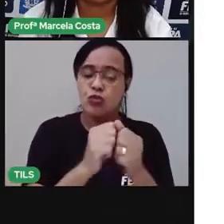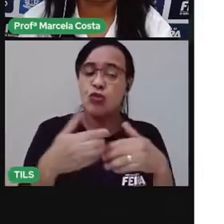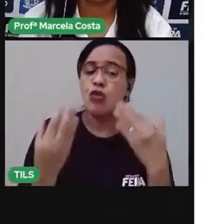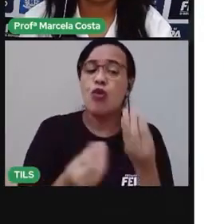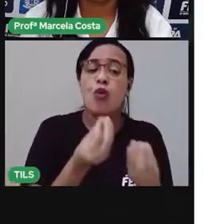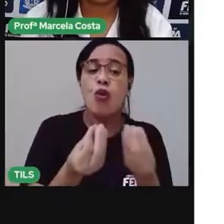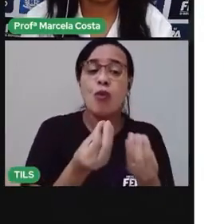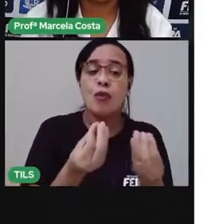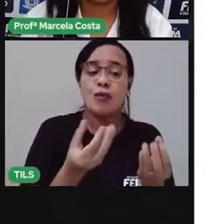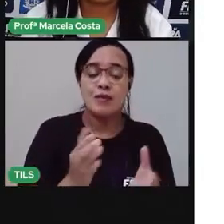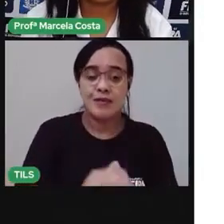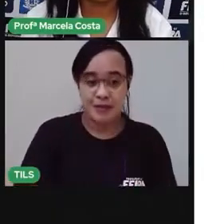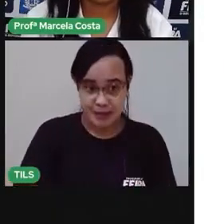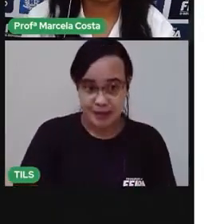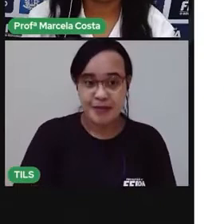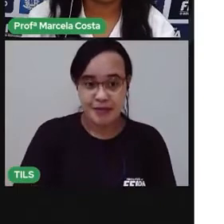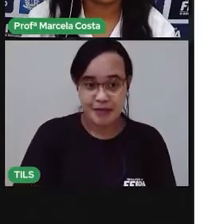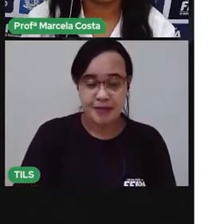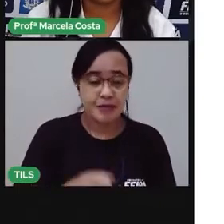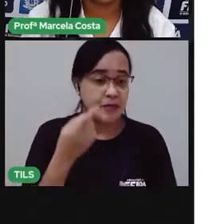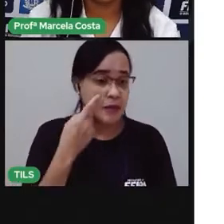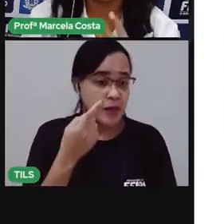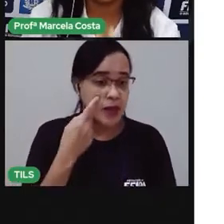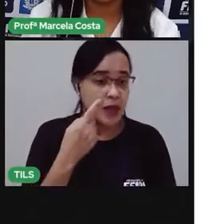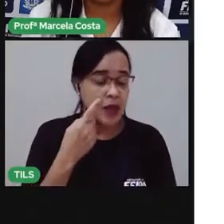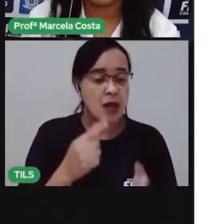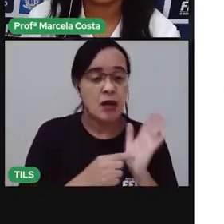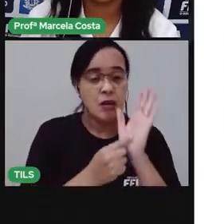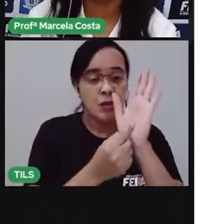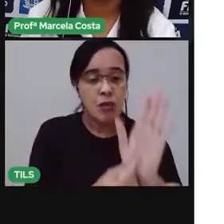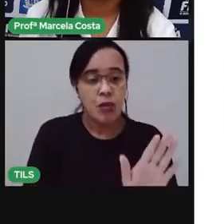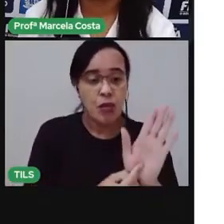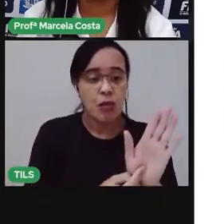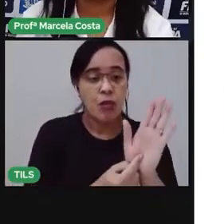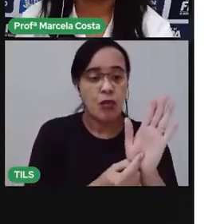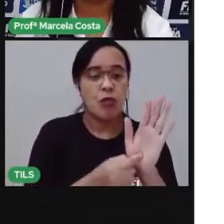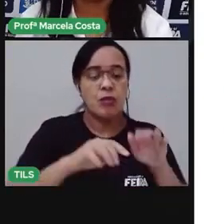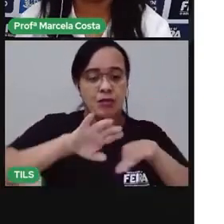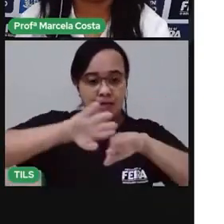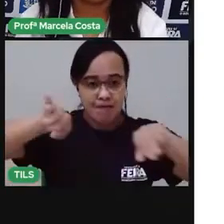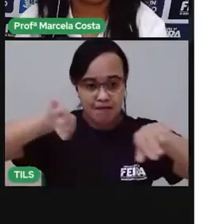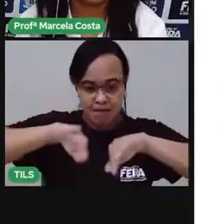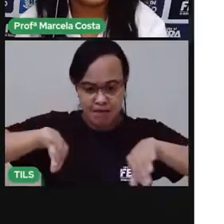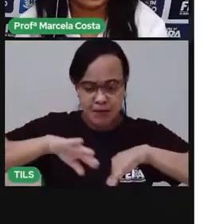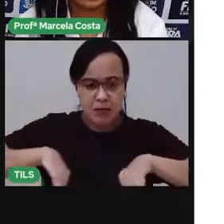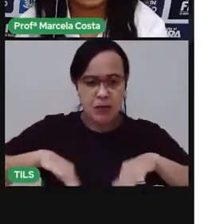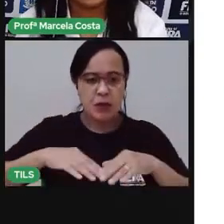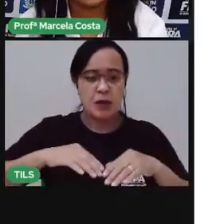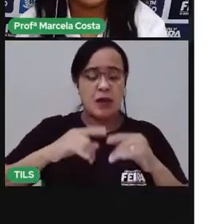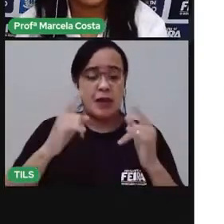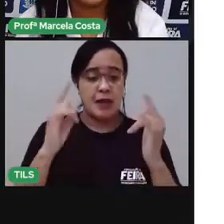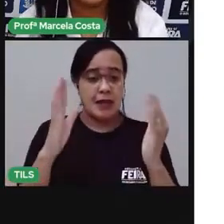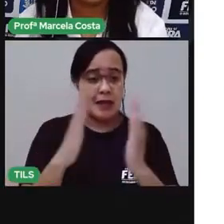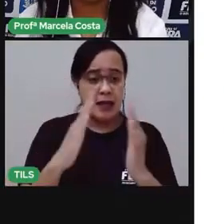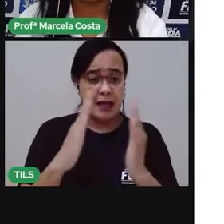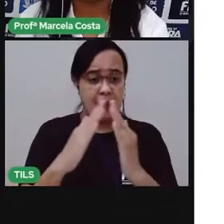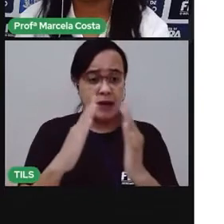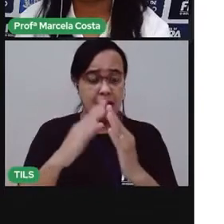Vou mostrar agora, separadamente, alguns espaços que geralmente tem nas casas.